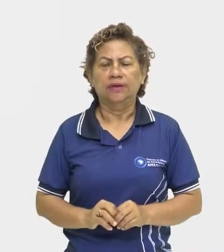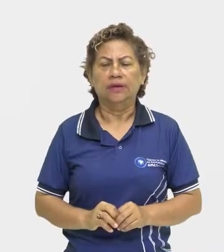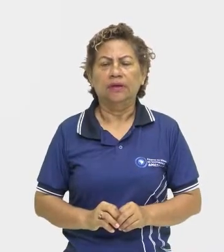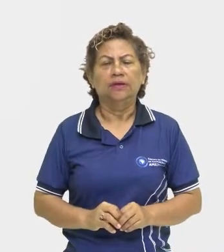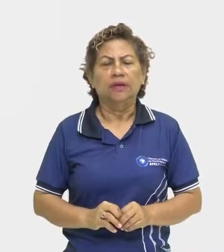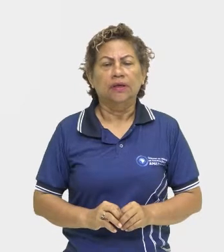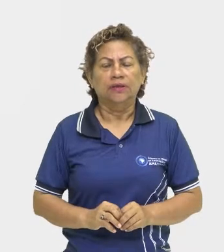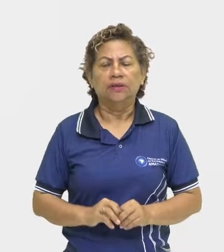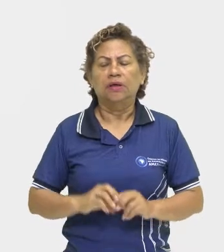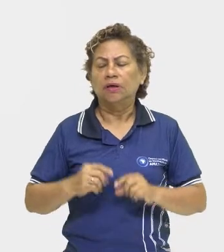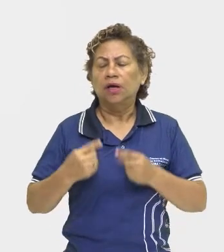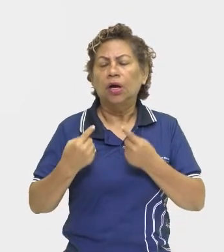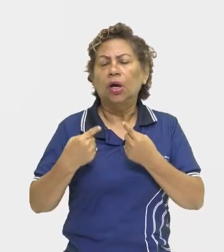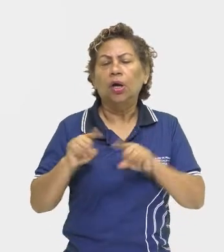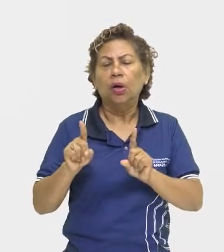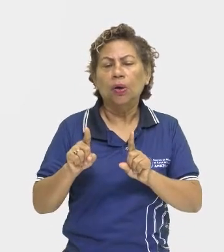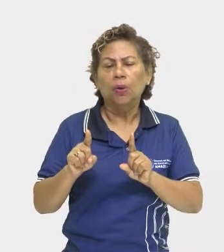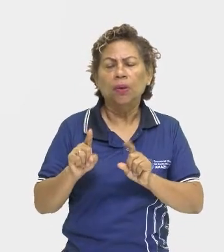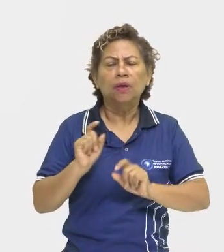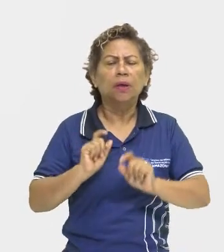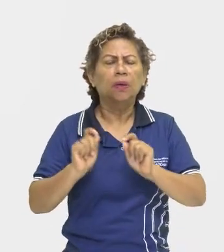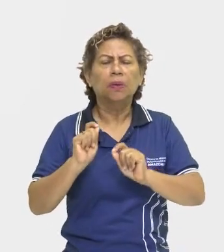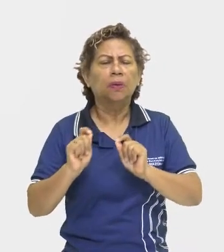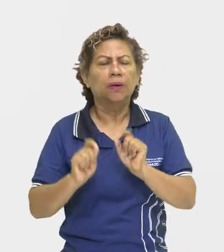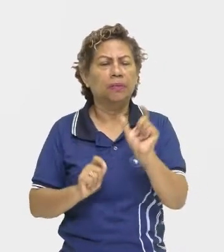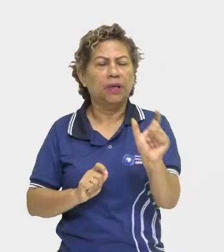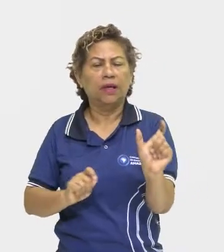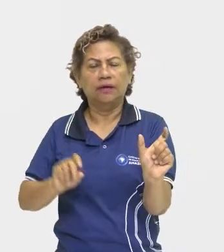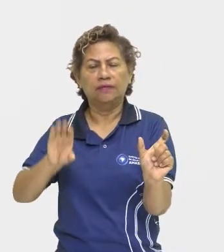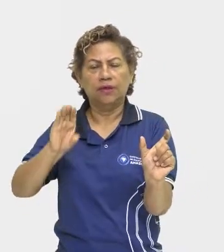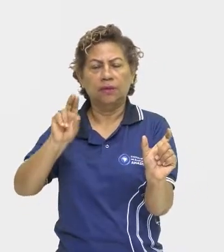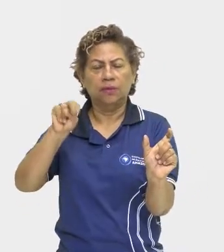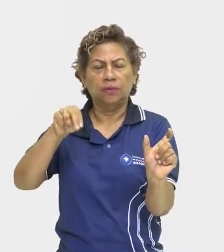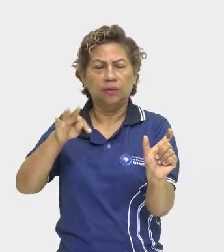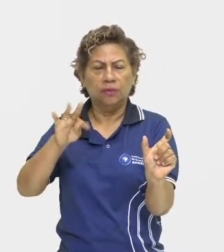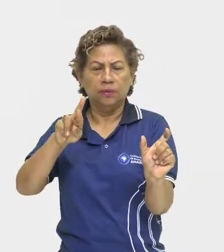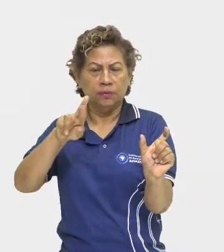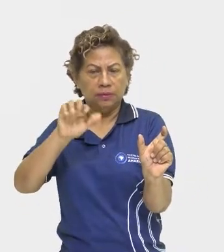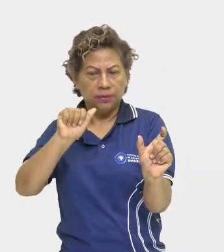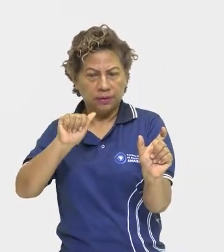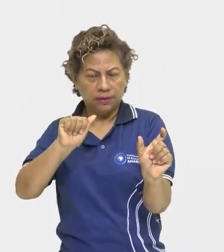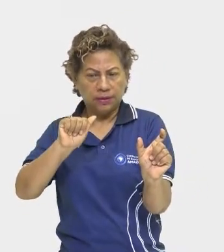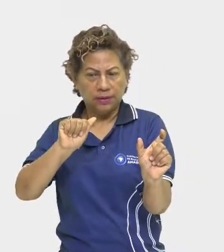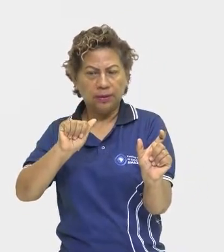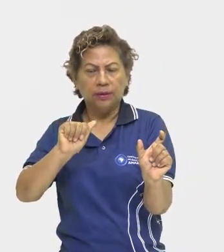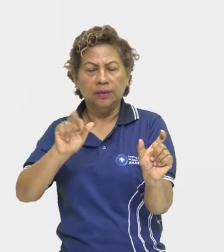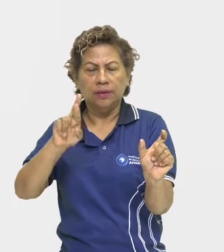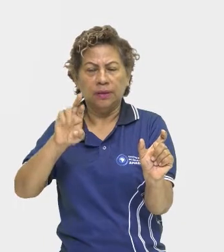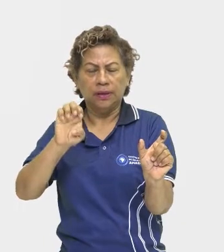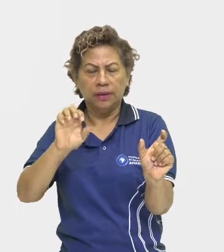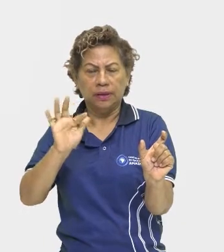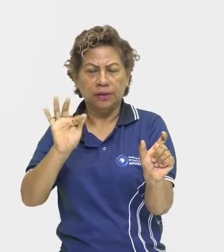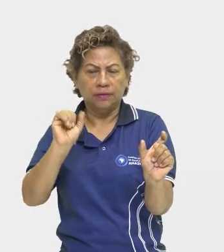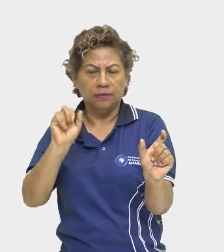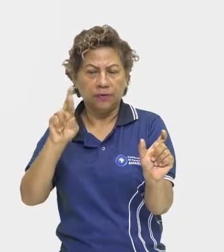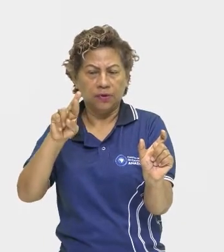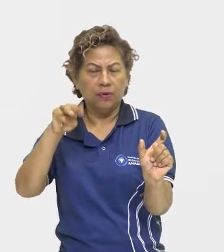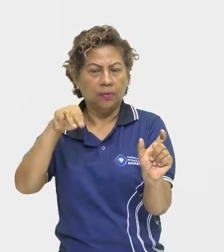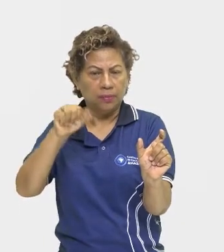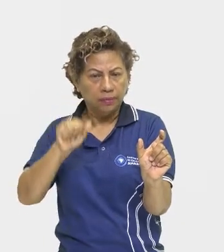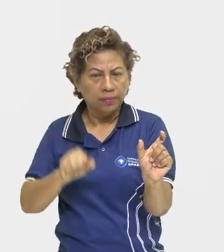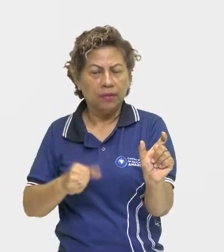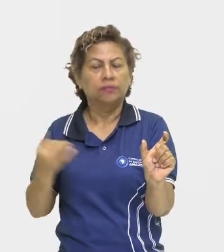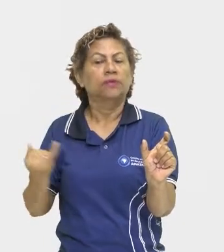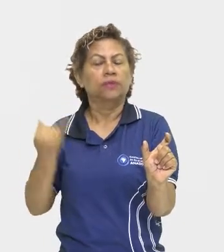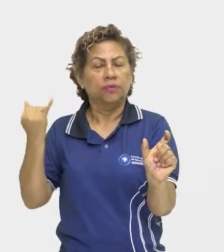contrarreforma. Professora, isso tem a ver? Tem, isso é o contexto histórico em que ocorre o quentismo jesuítico